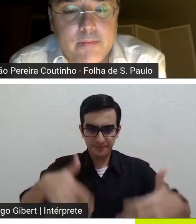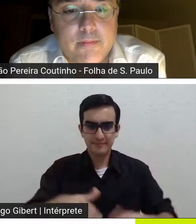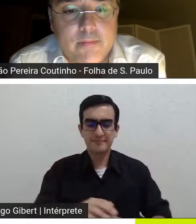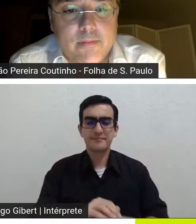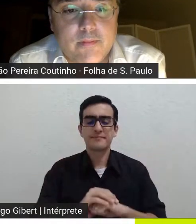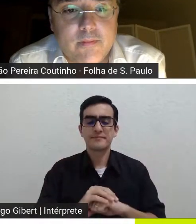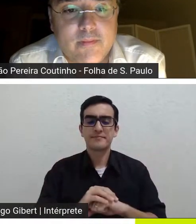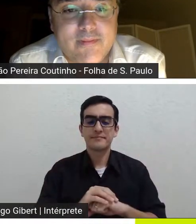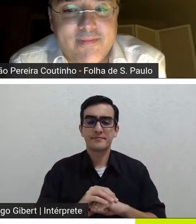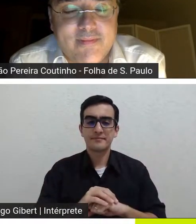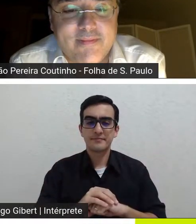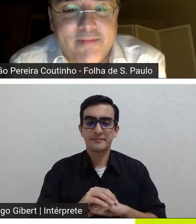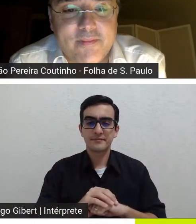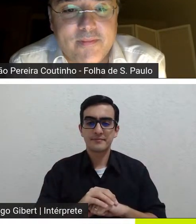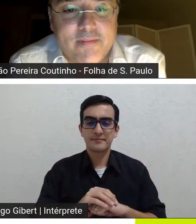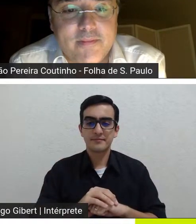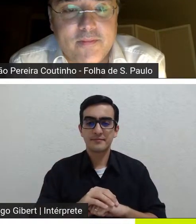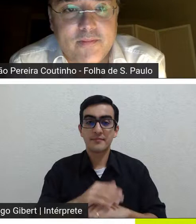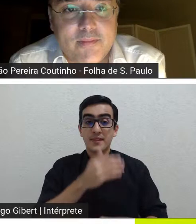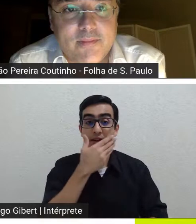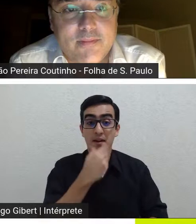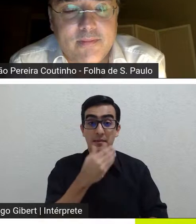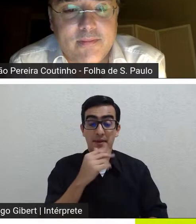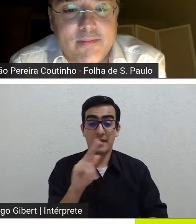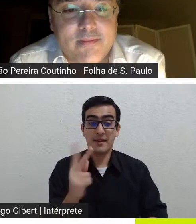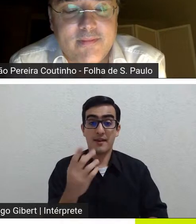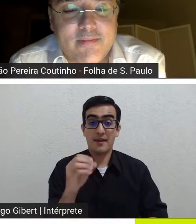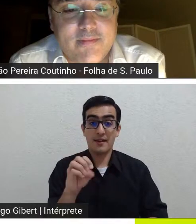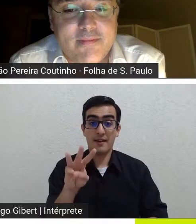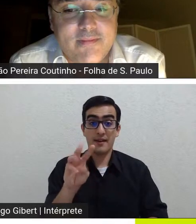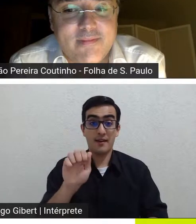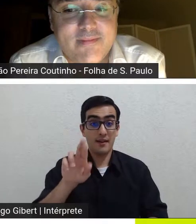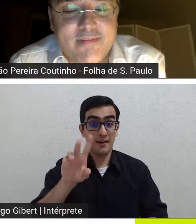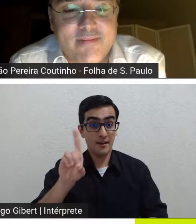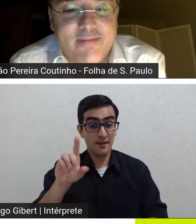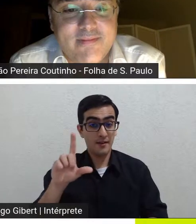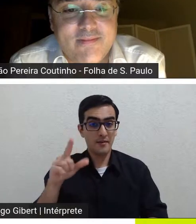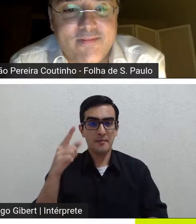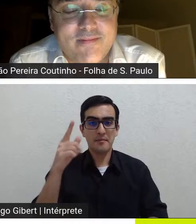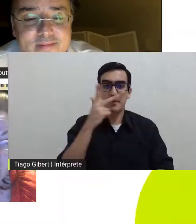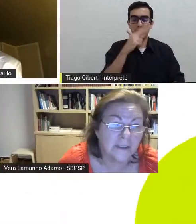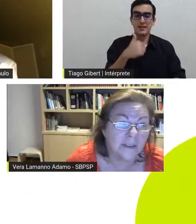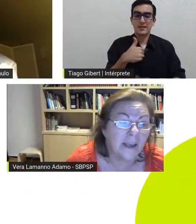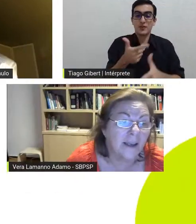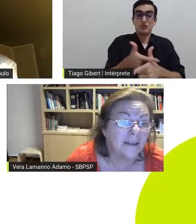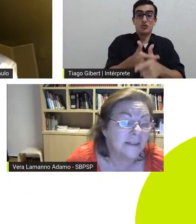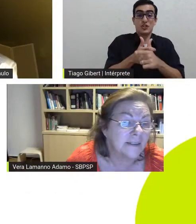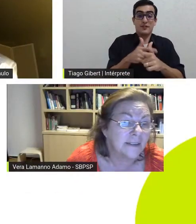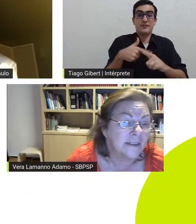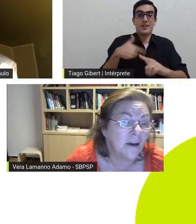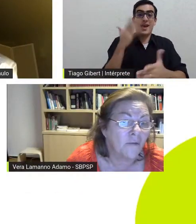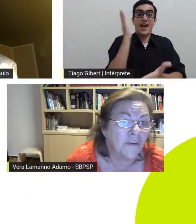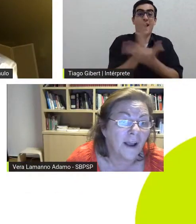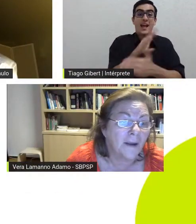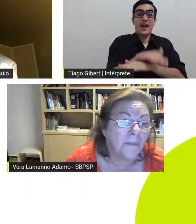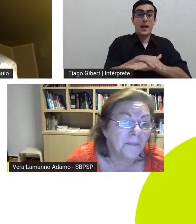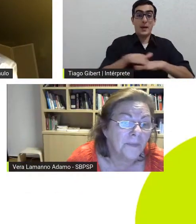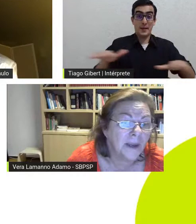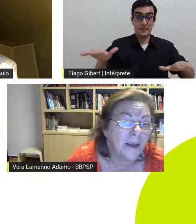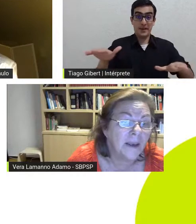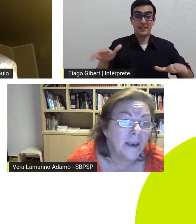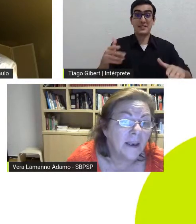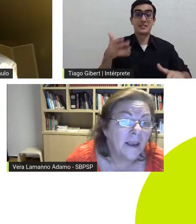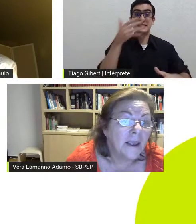para o Howard é um jeito dele se livrar das dívidas né e se salvar